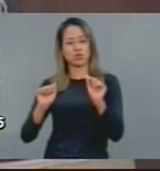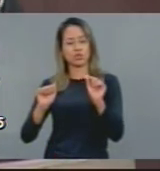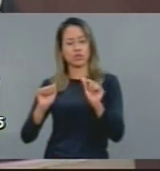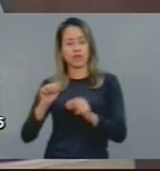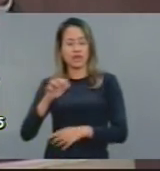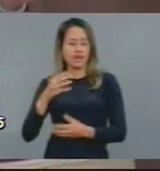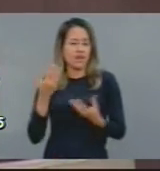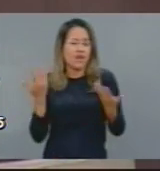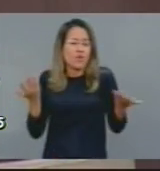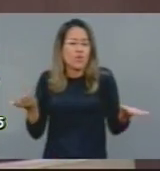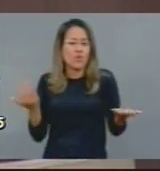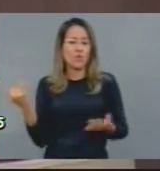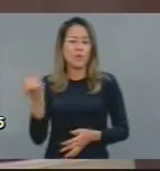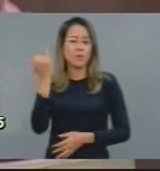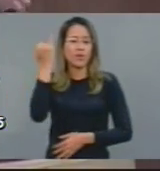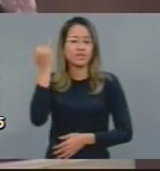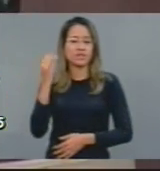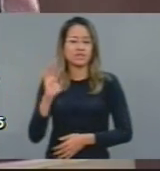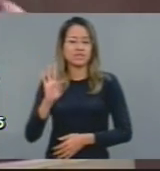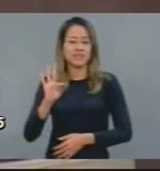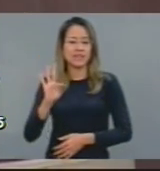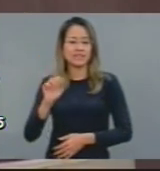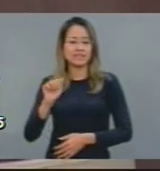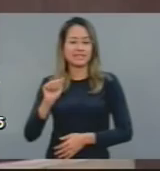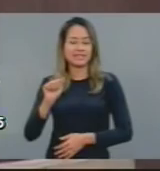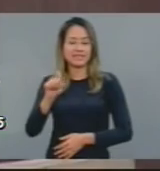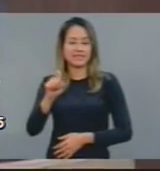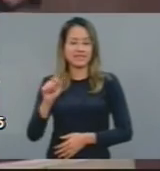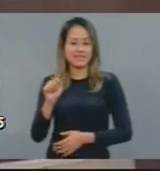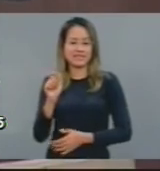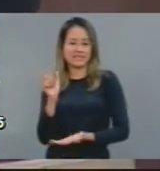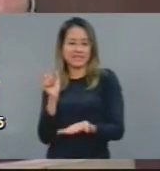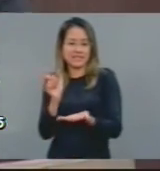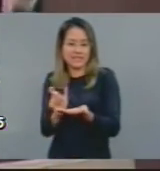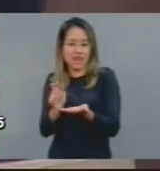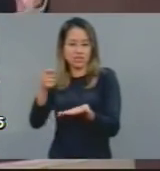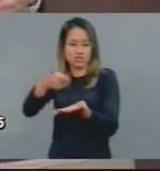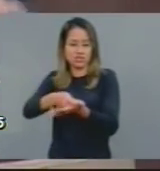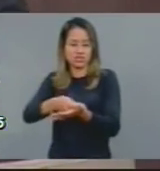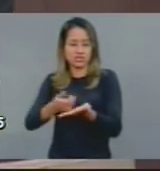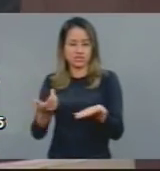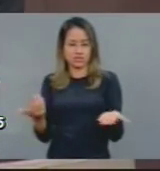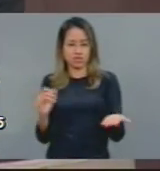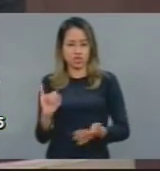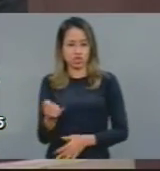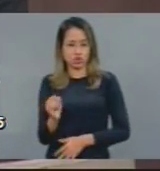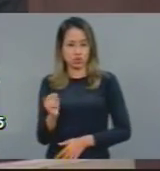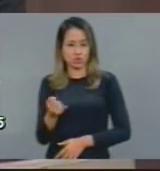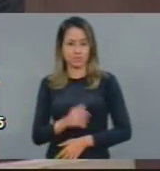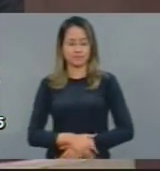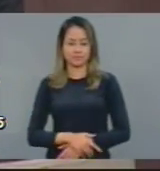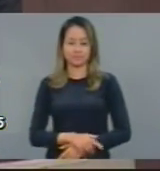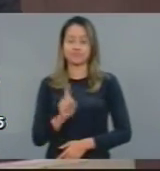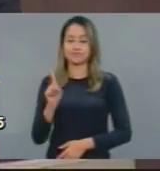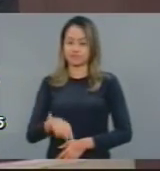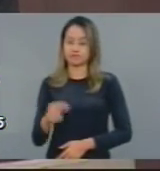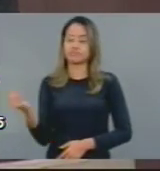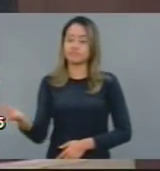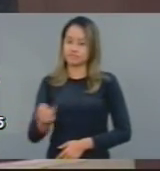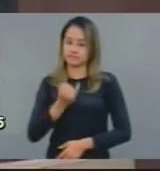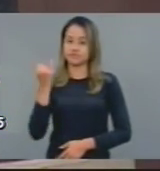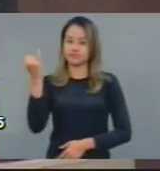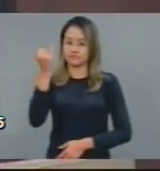juros na economia? Eu queria falar sobre isso. É de total importância. A decisão